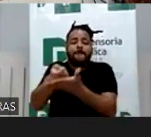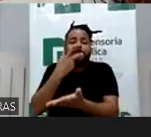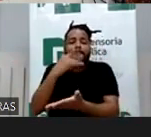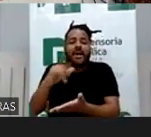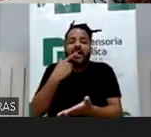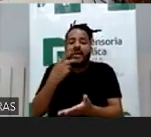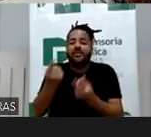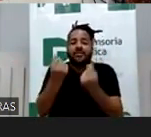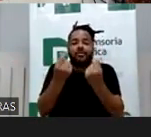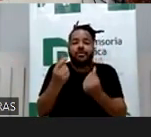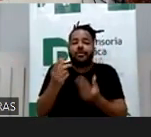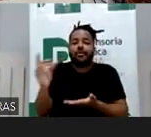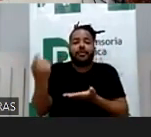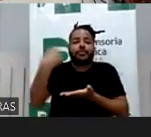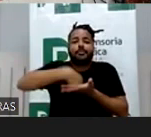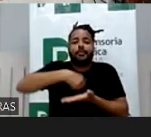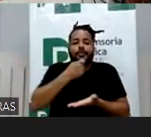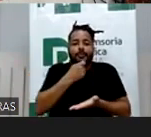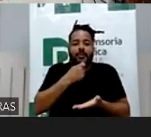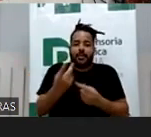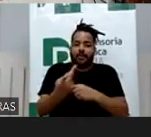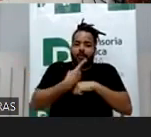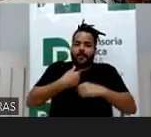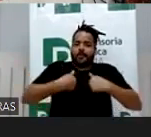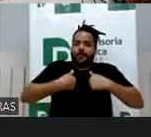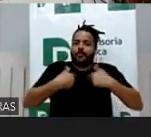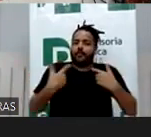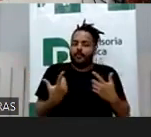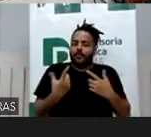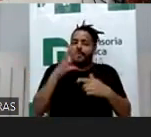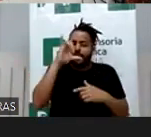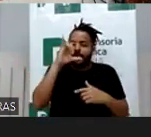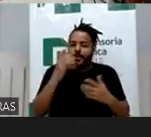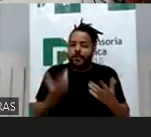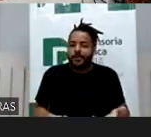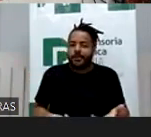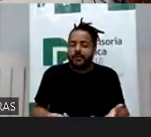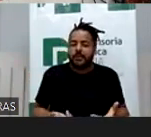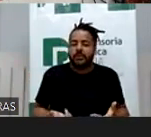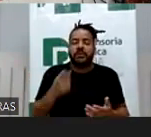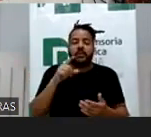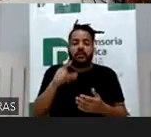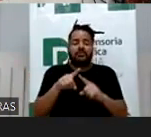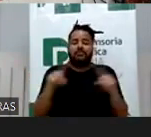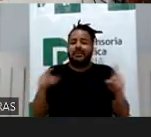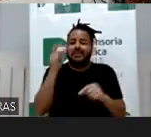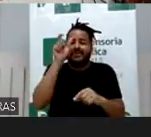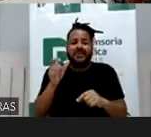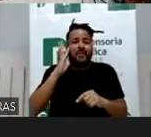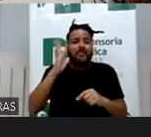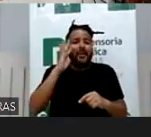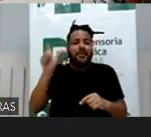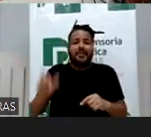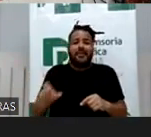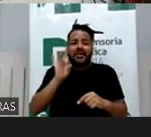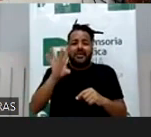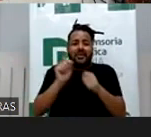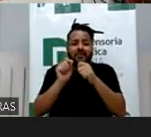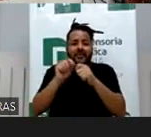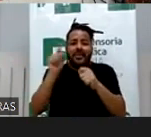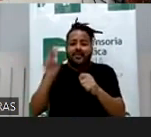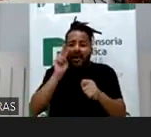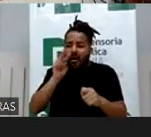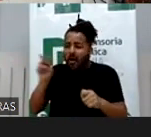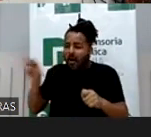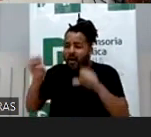até hoje. me procurou no Instagram. Então assim, vejam, uma pessoa que nem usa, ele só fez pra olhar a vida dos filhos, ele nunca